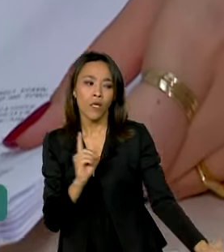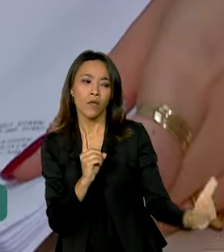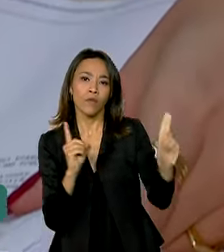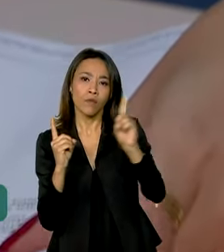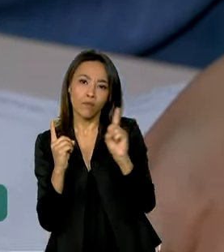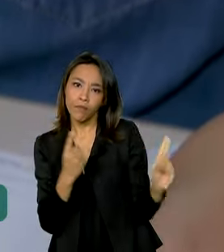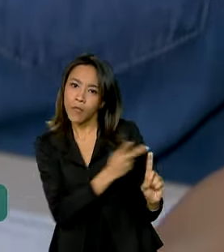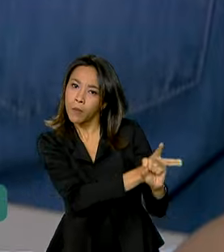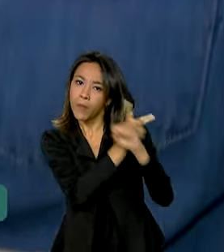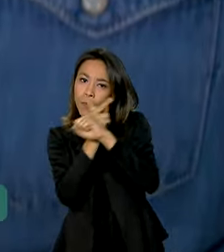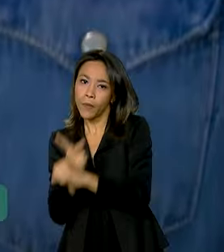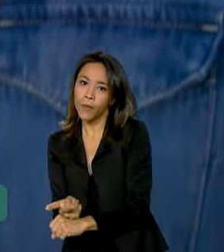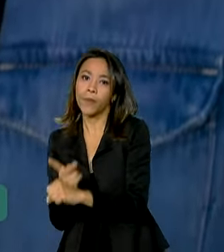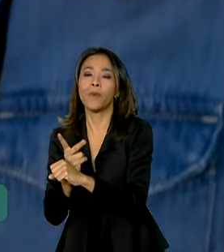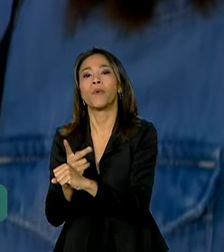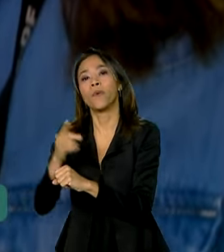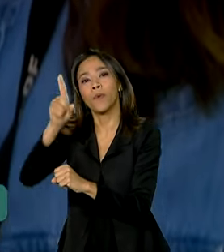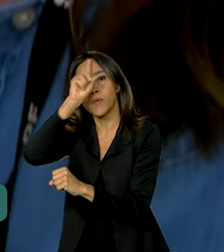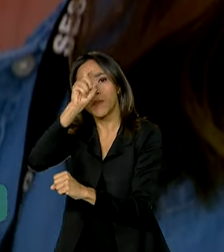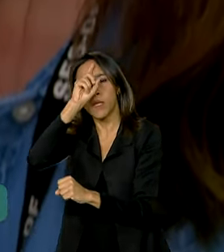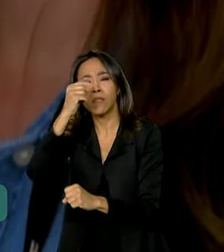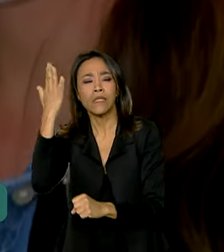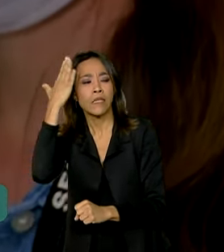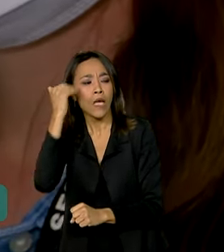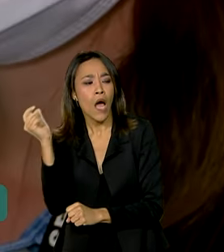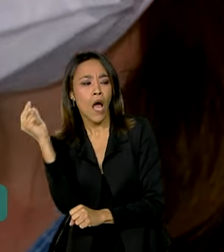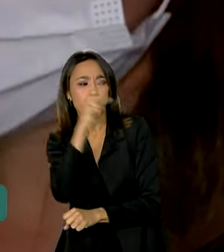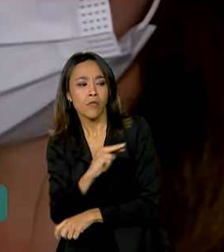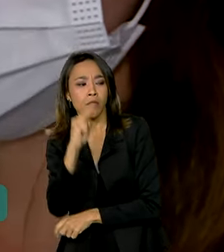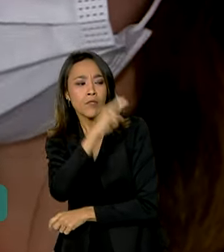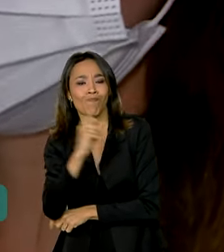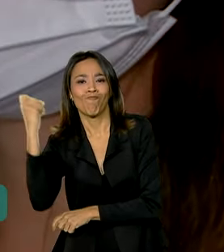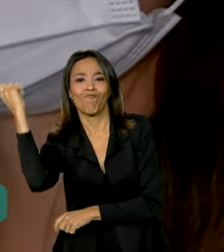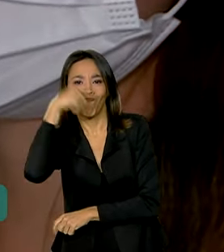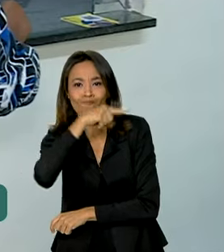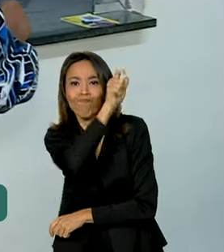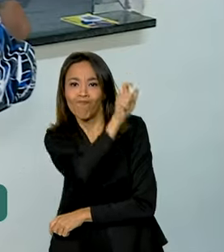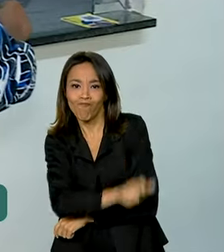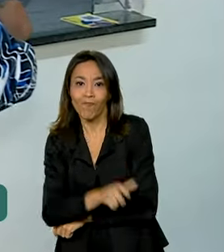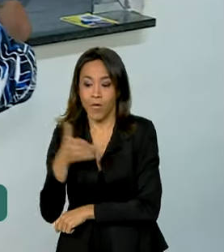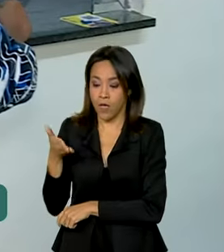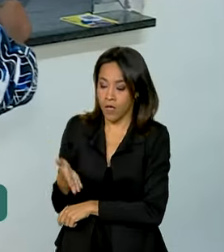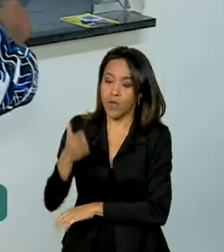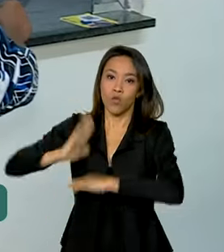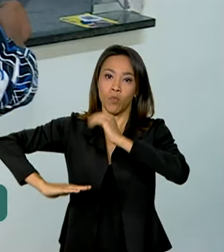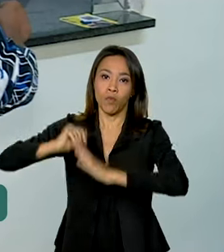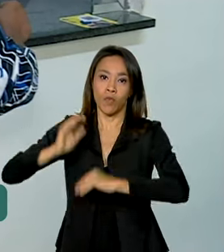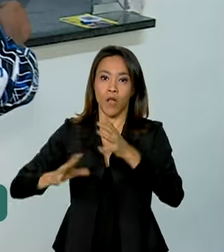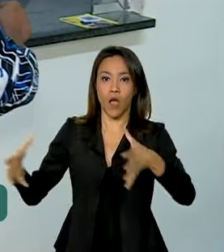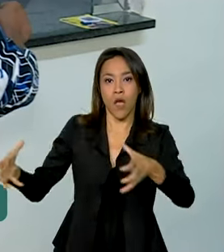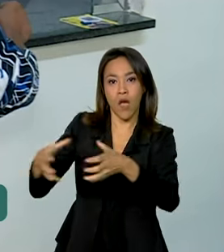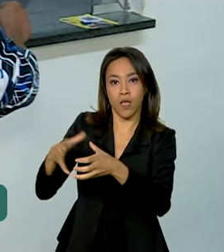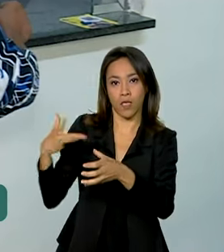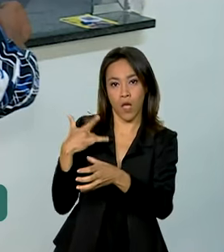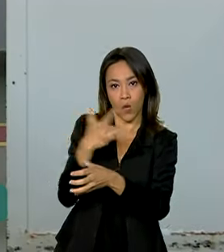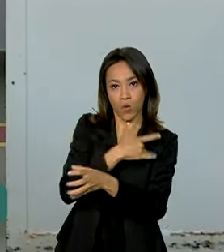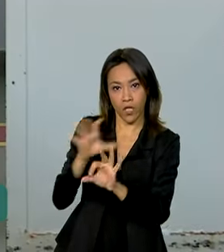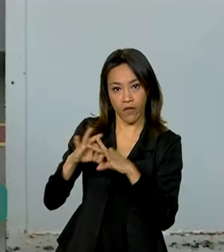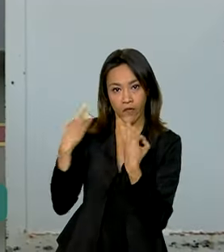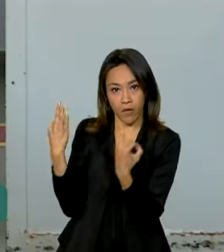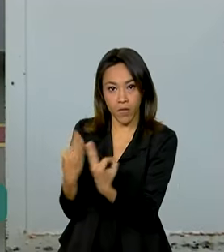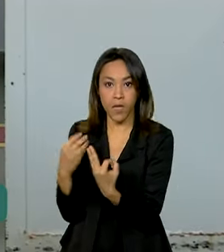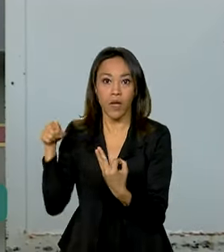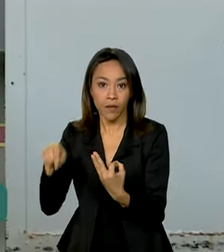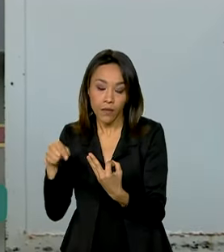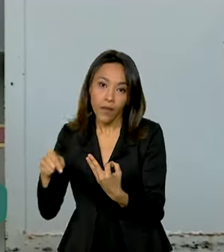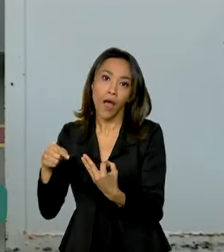também sabem das dificuldades do dia a dia que ele enfrenta. A equipe de saúde da família está na linha de frente do